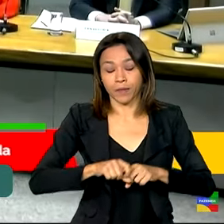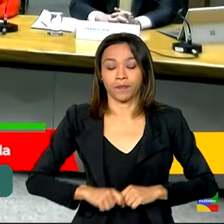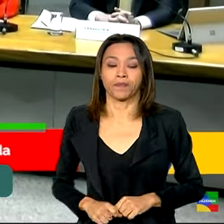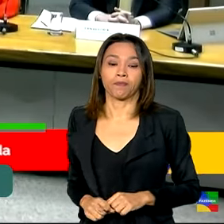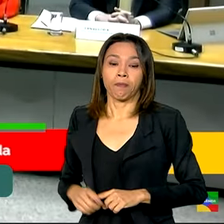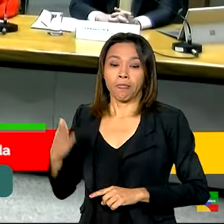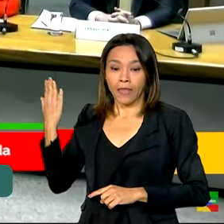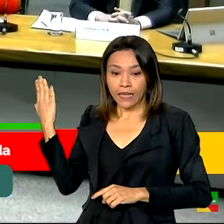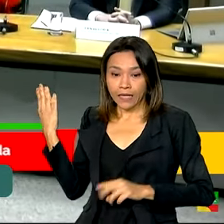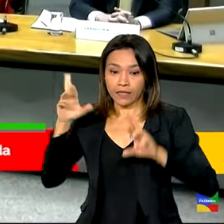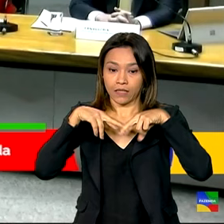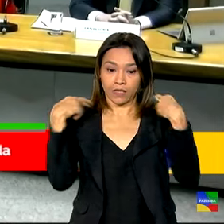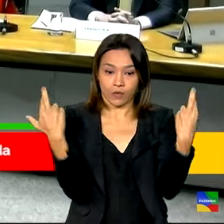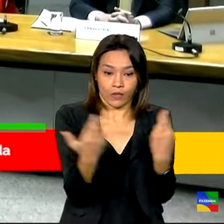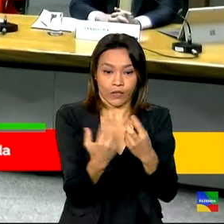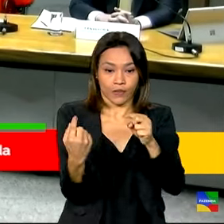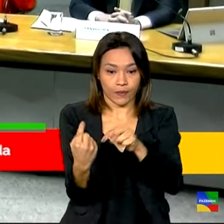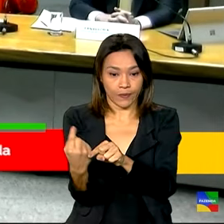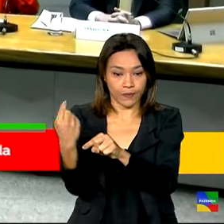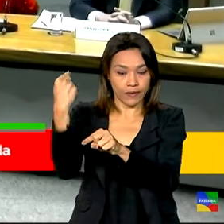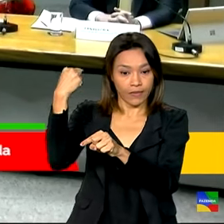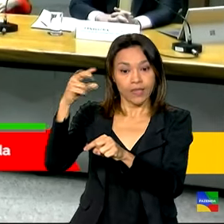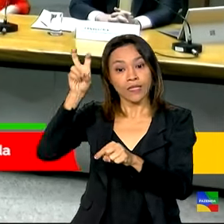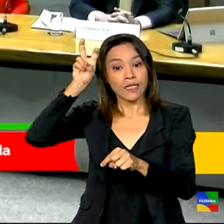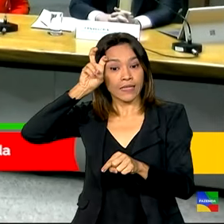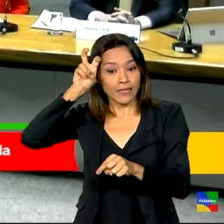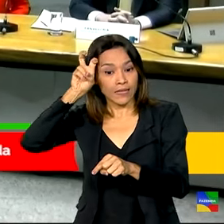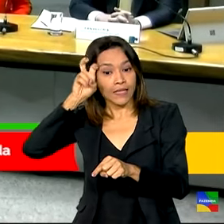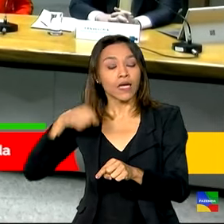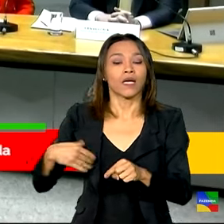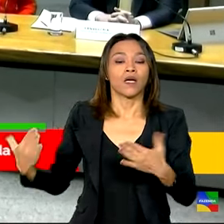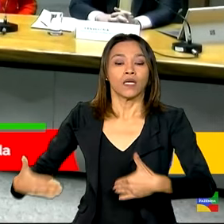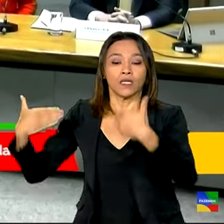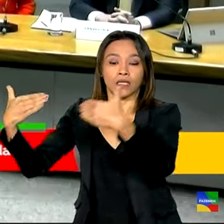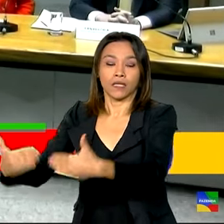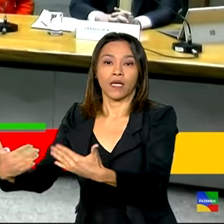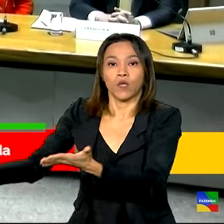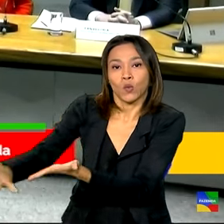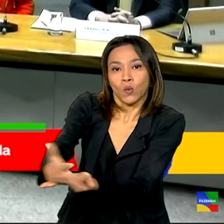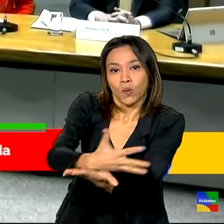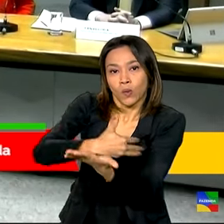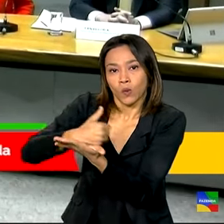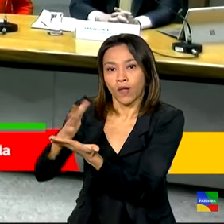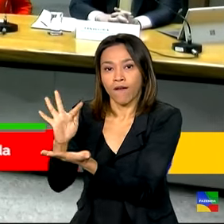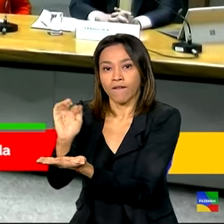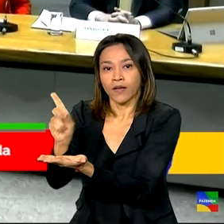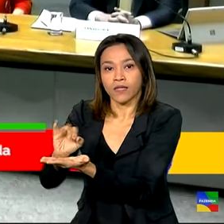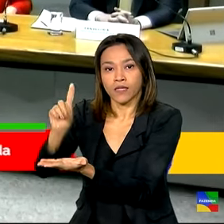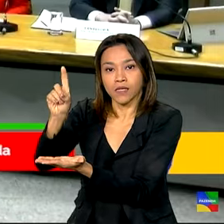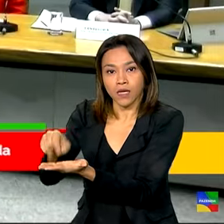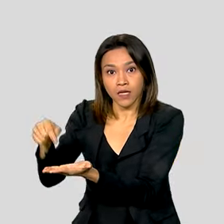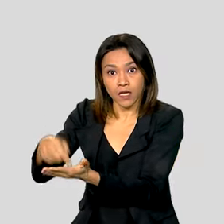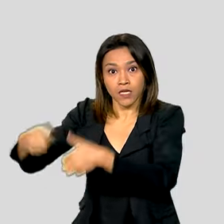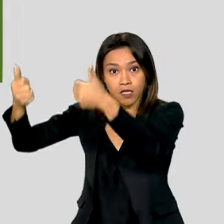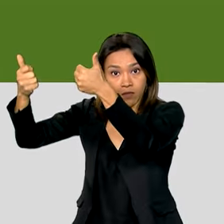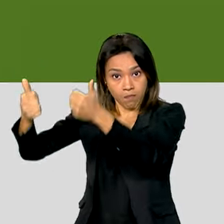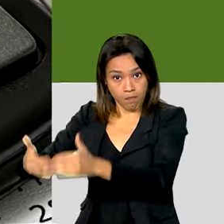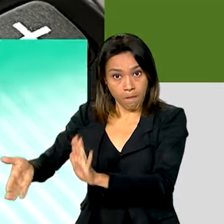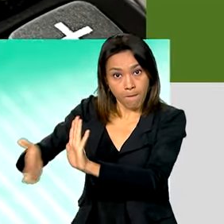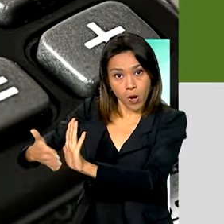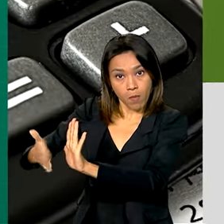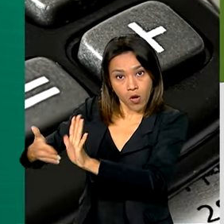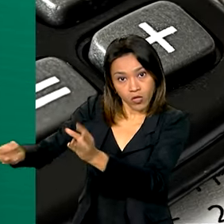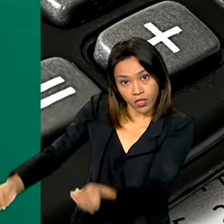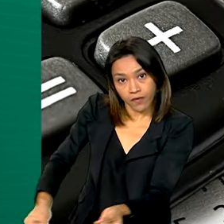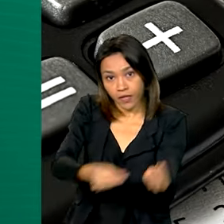realizada nesta quinta-feira, o Ministério da Fazenda detalhou alguns pontos da proposta encaminhada ao Congresso. Entre